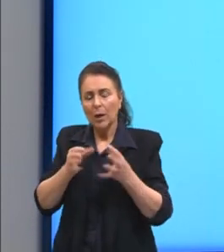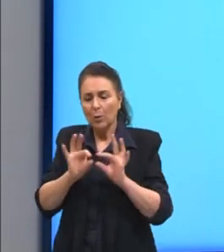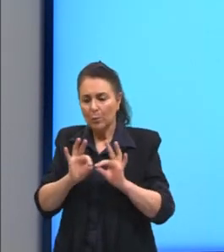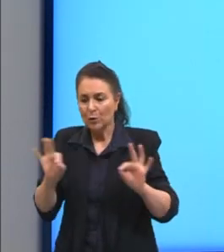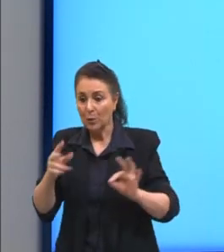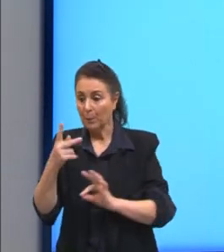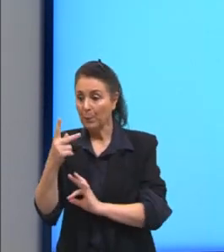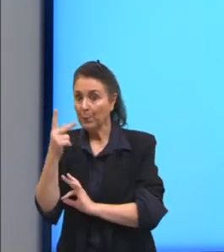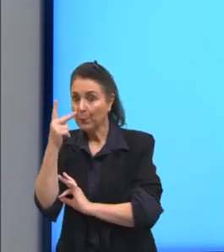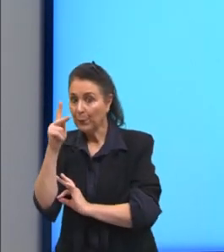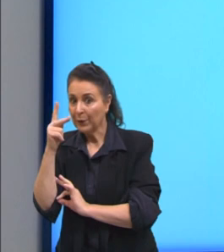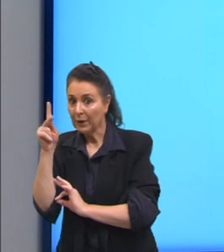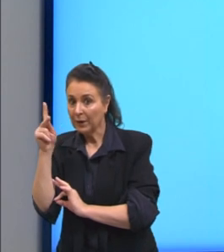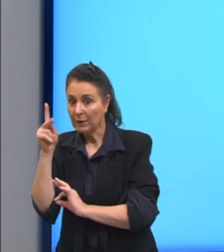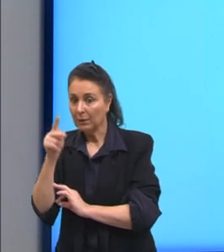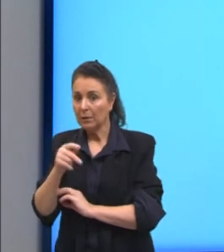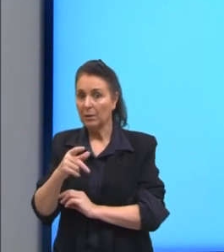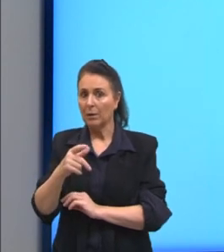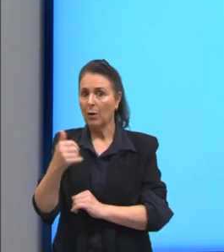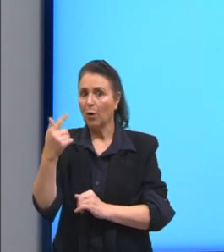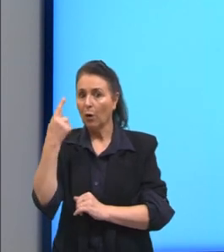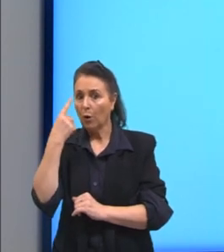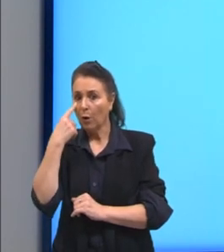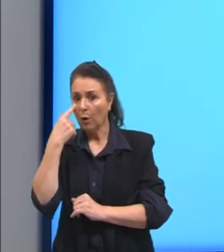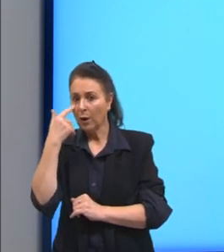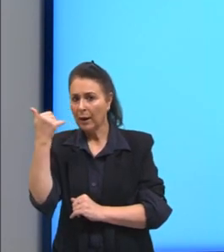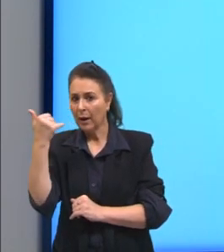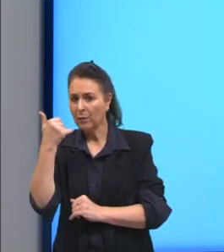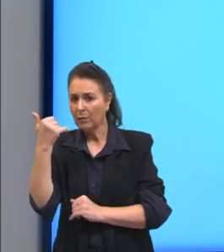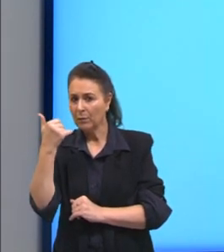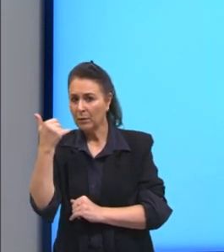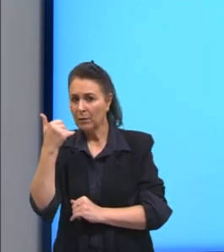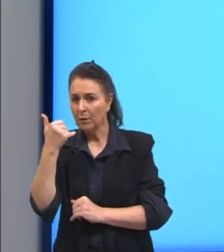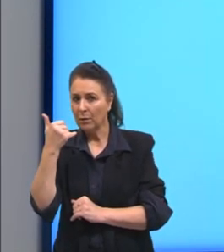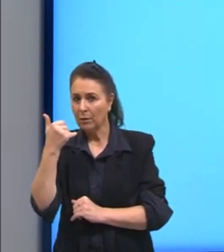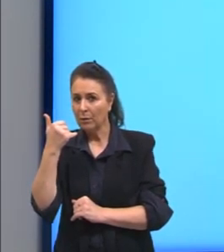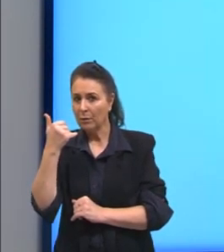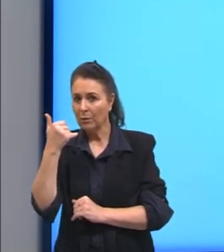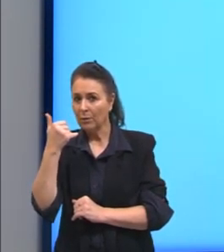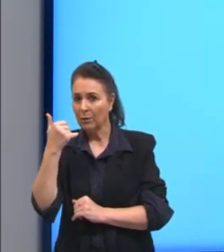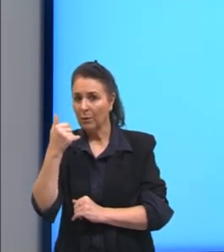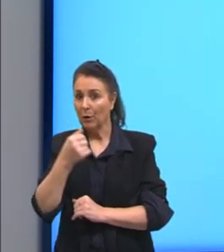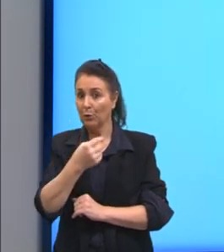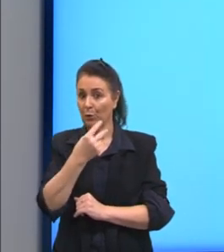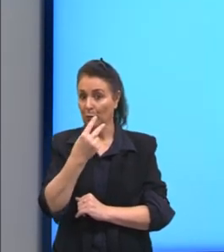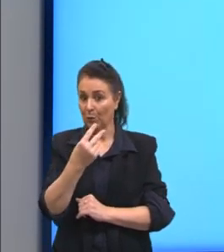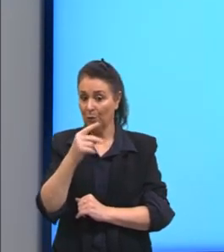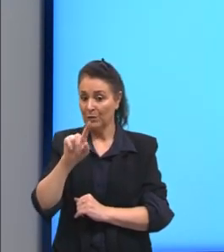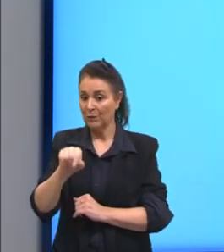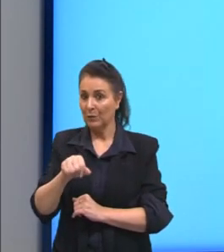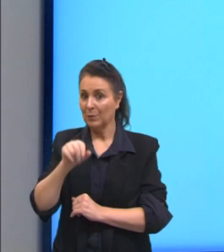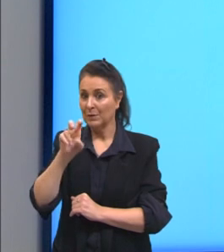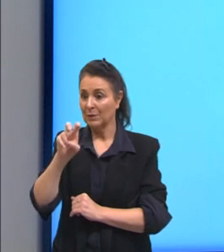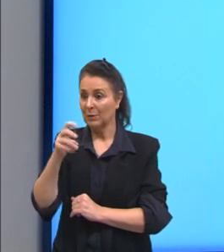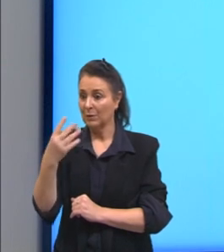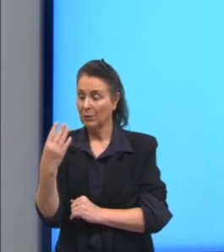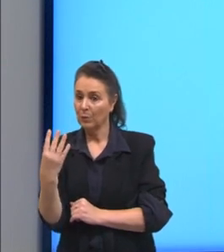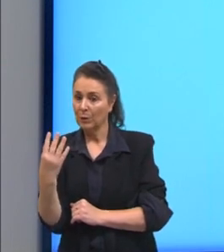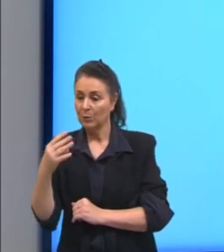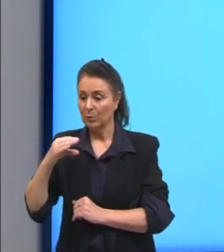em polegada, eu tenho uma informação aqui em cima, que a polegada representa 2,54